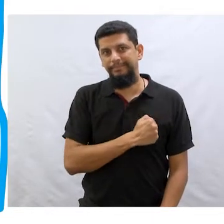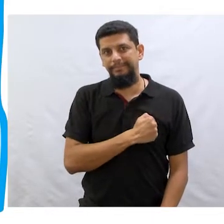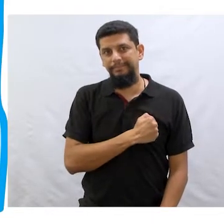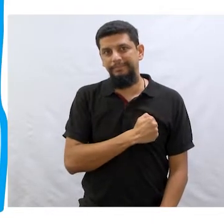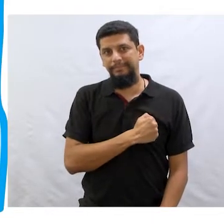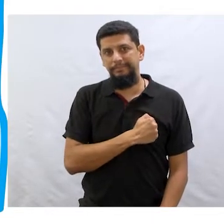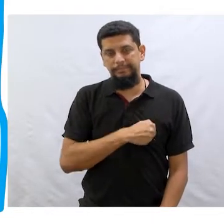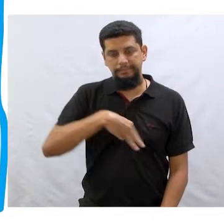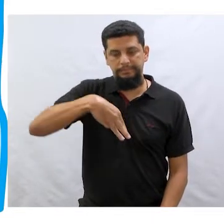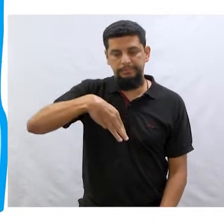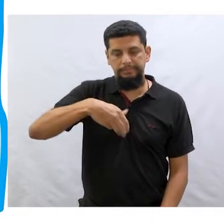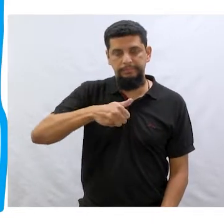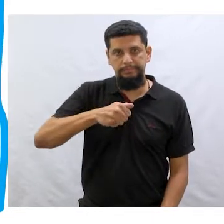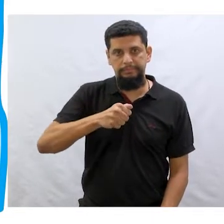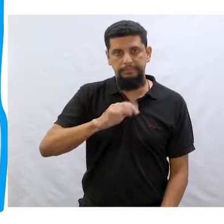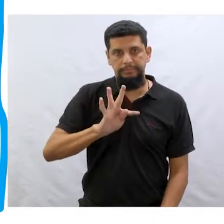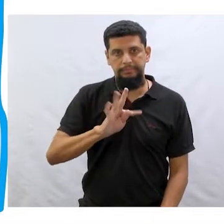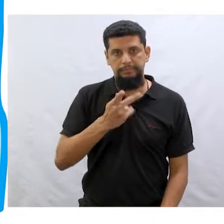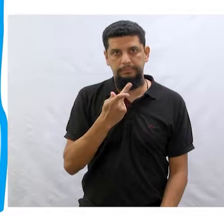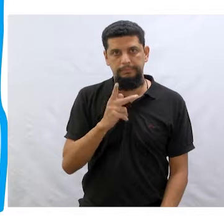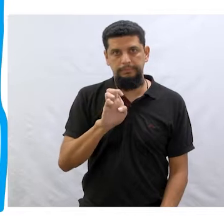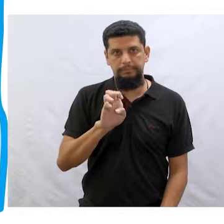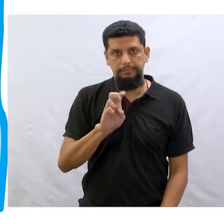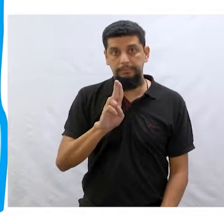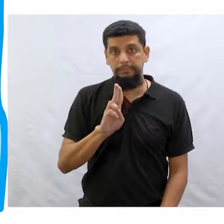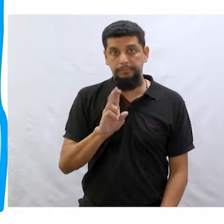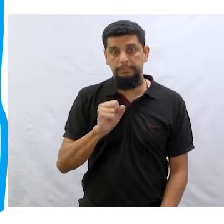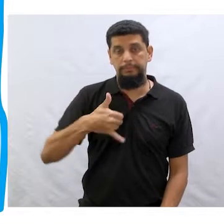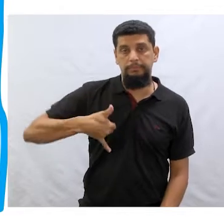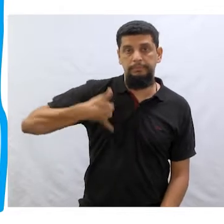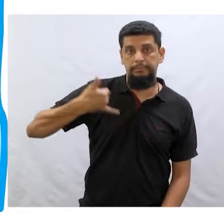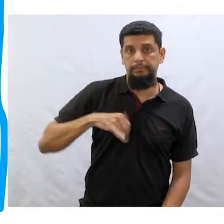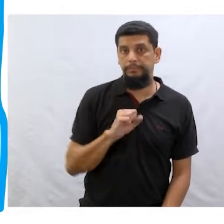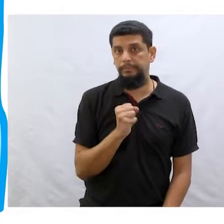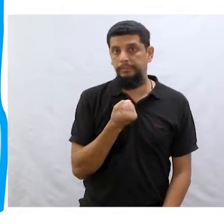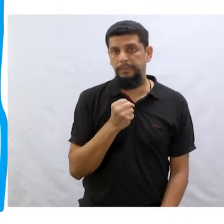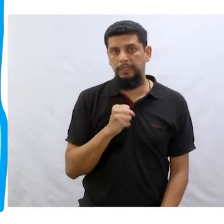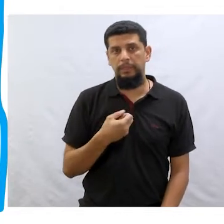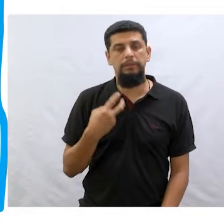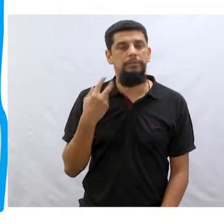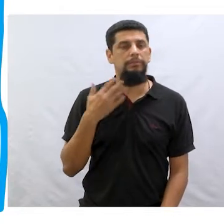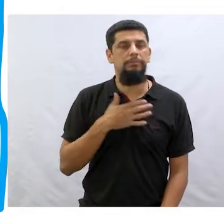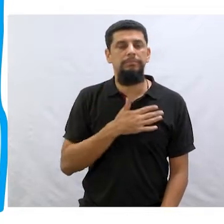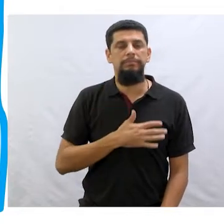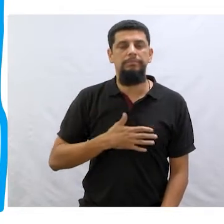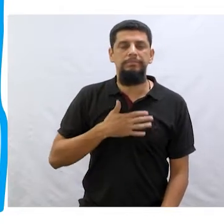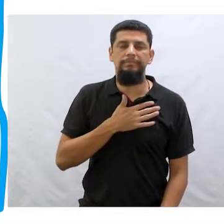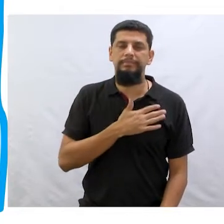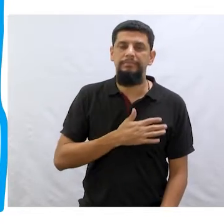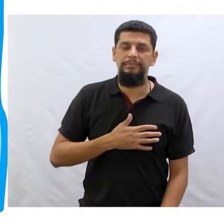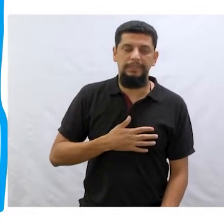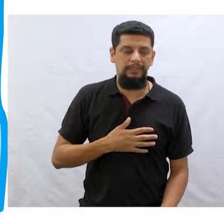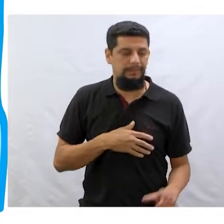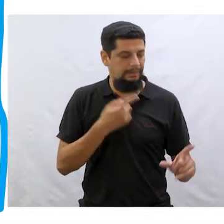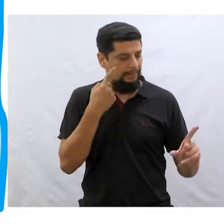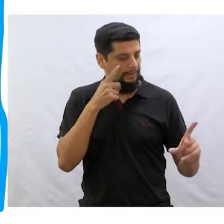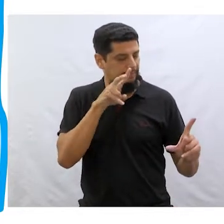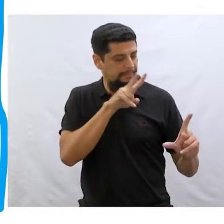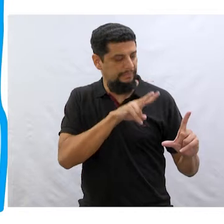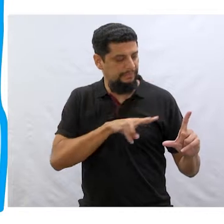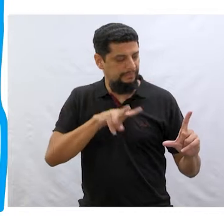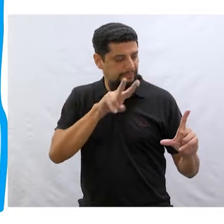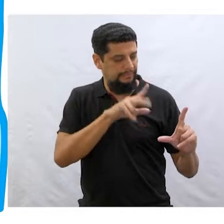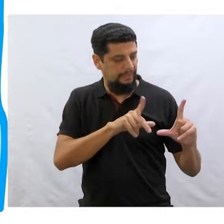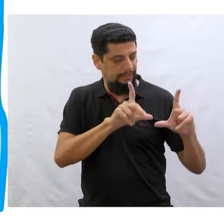O Matheus tinha oito anos. Gostava de se estirar na cama e ficar namorando o porta-retratos